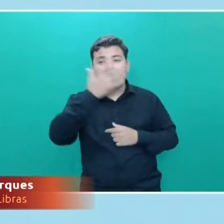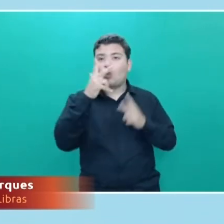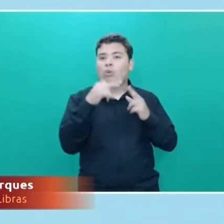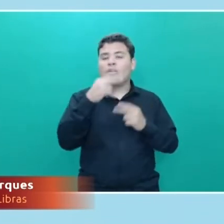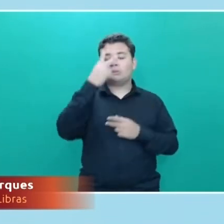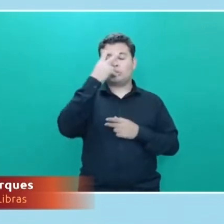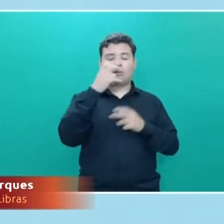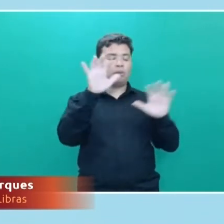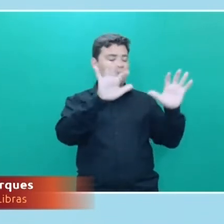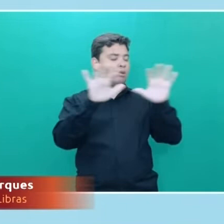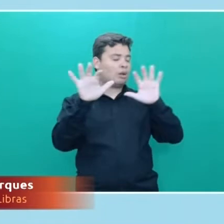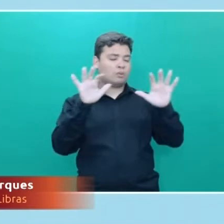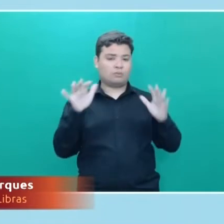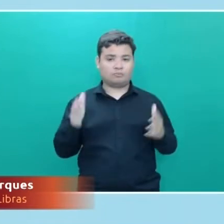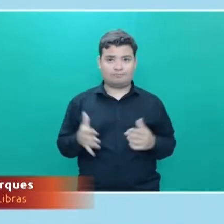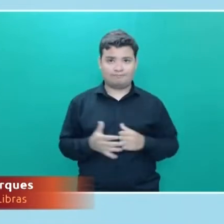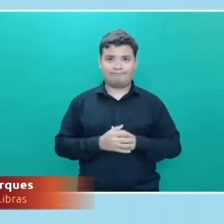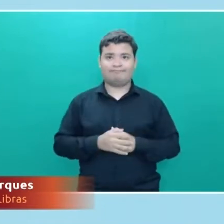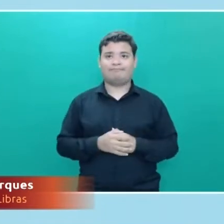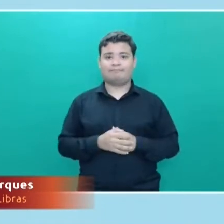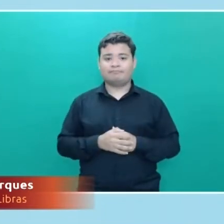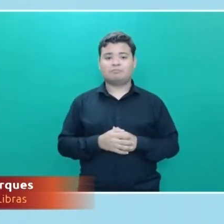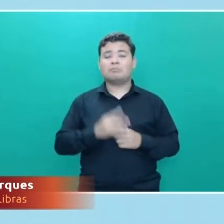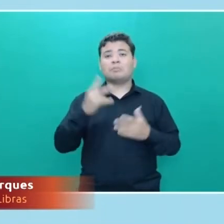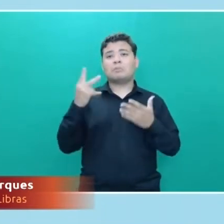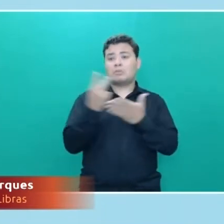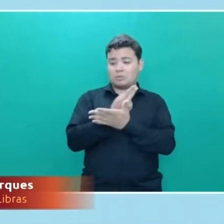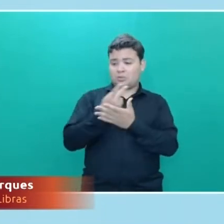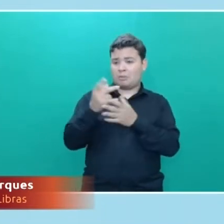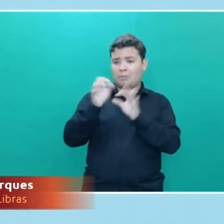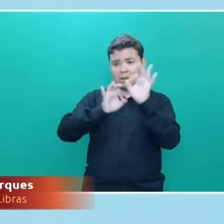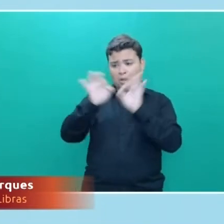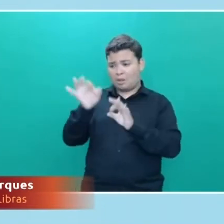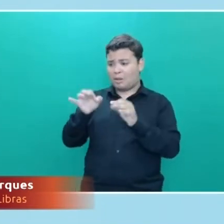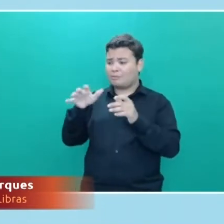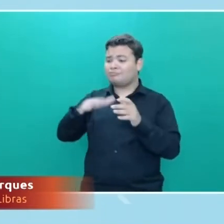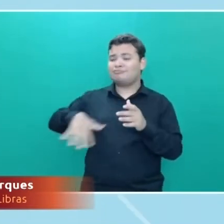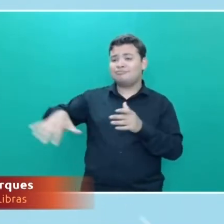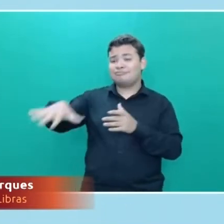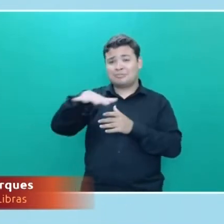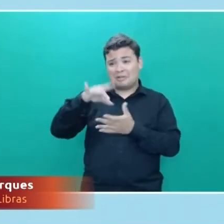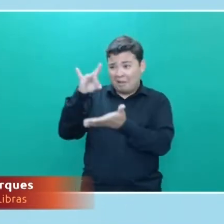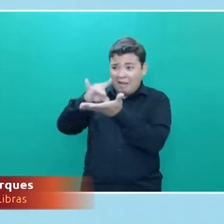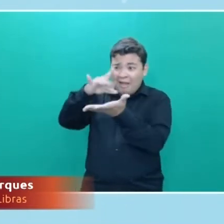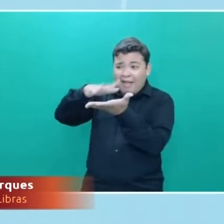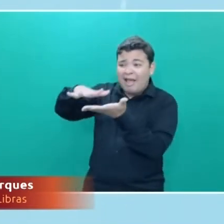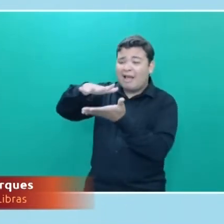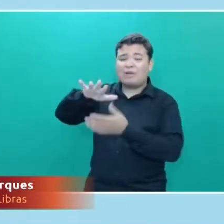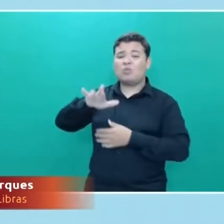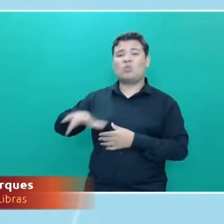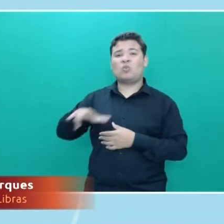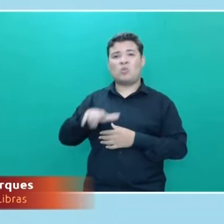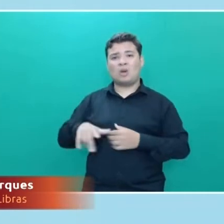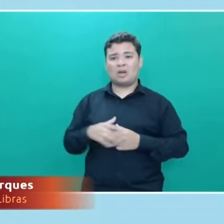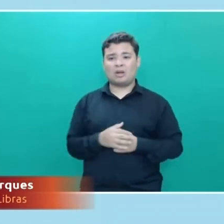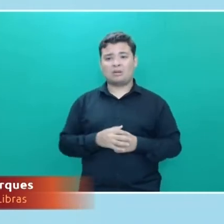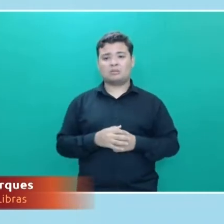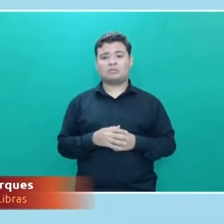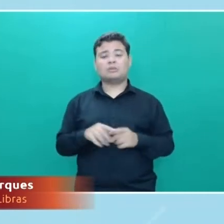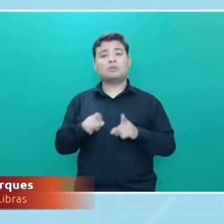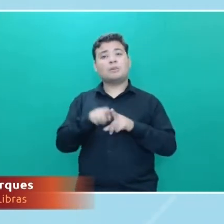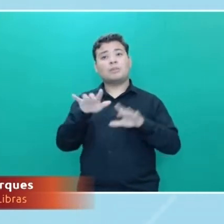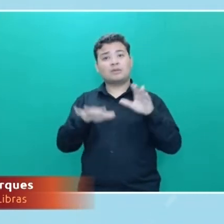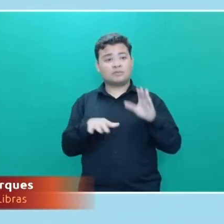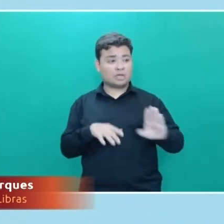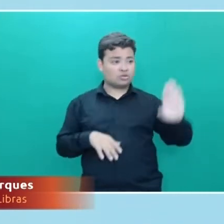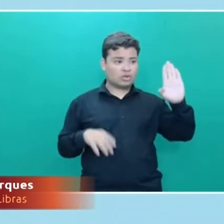pessoas do processo e acaba criando um mundo que na verdade não existe, acaba criando um candidato opositor que muitas vezes não